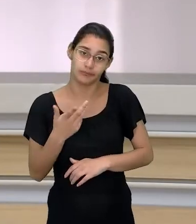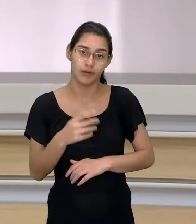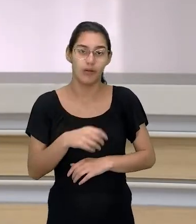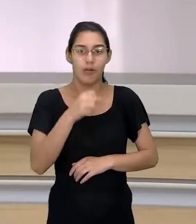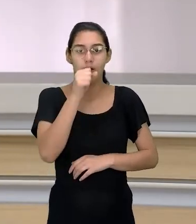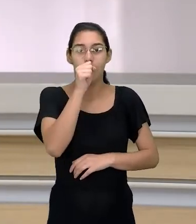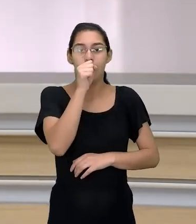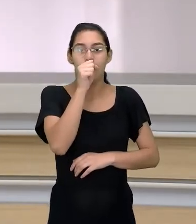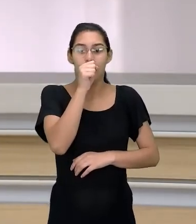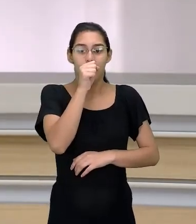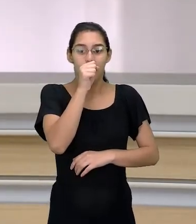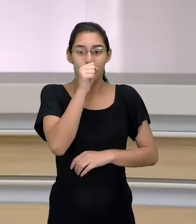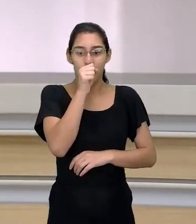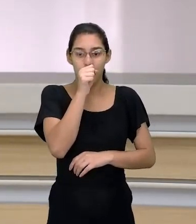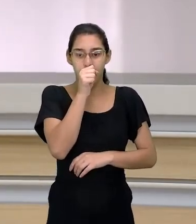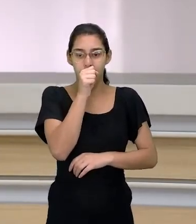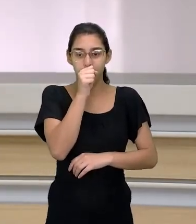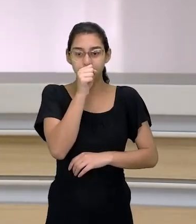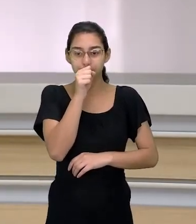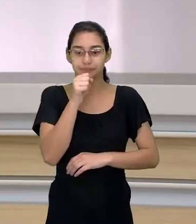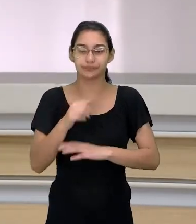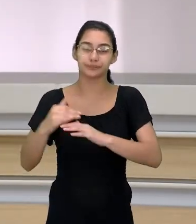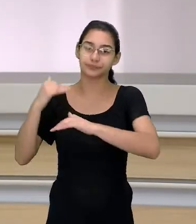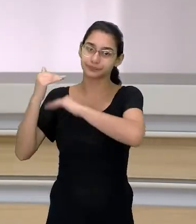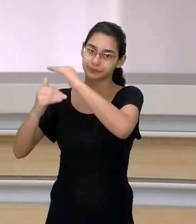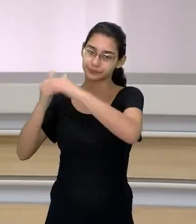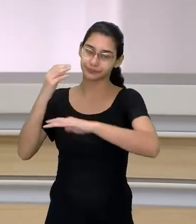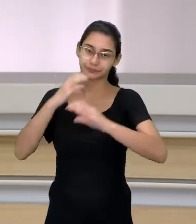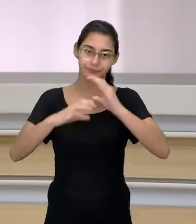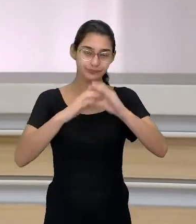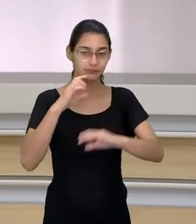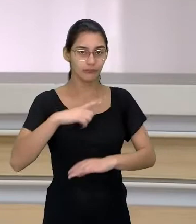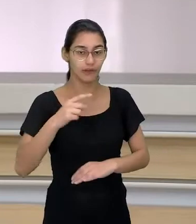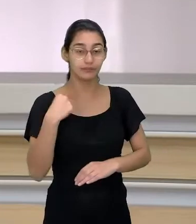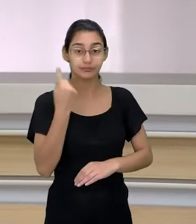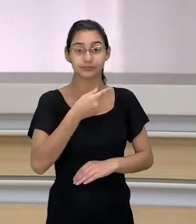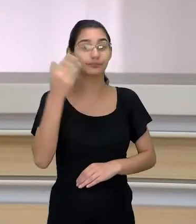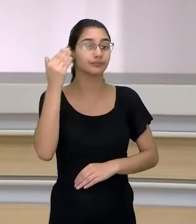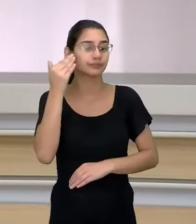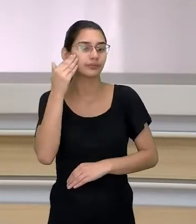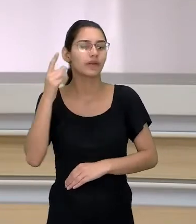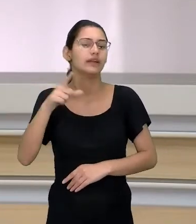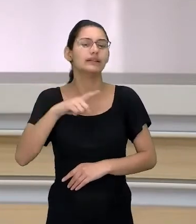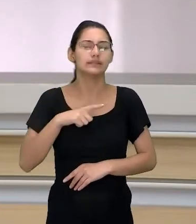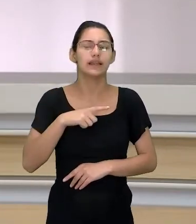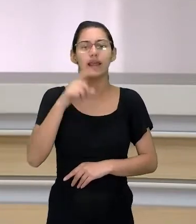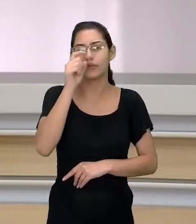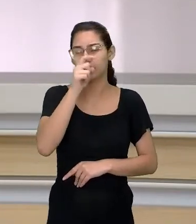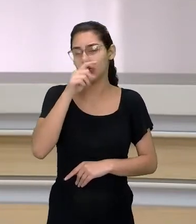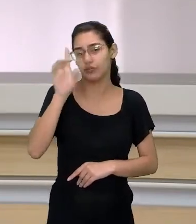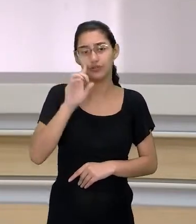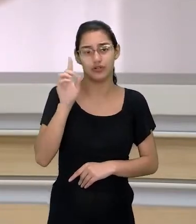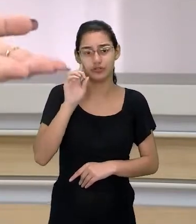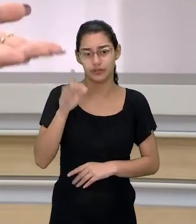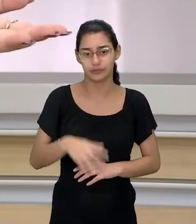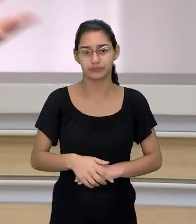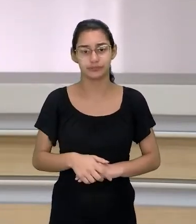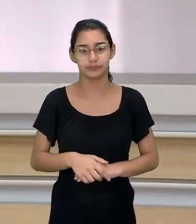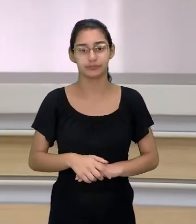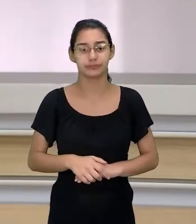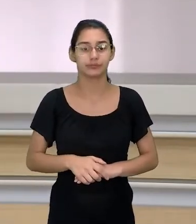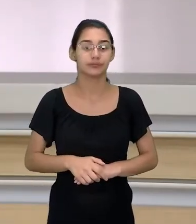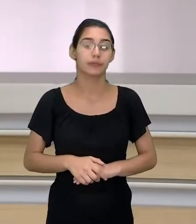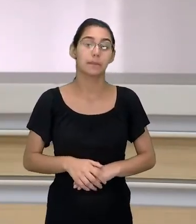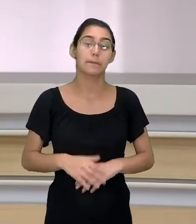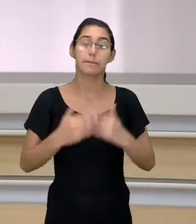Então, é... Esse processo de comunicação, a gente sabe, existem as mentirias do dia a dia. Óbvio.